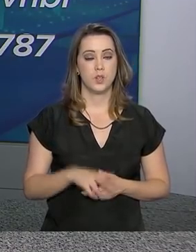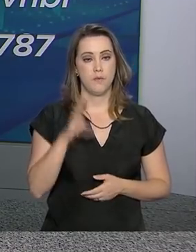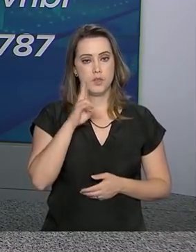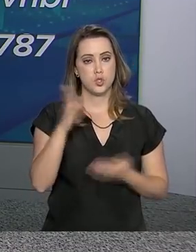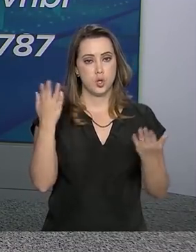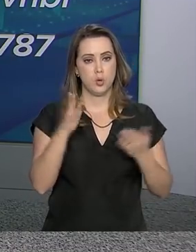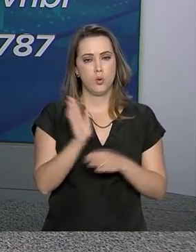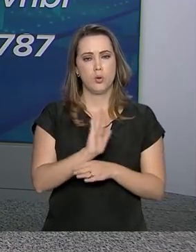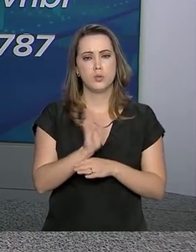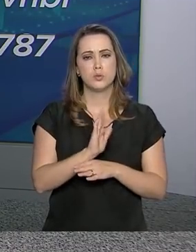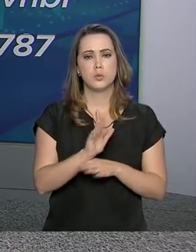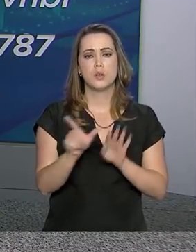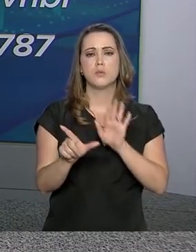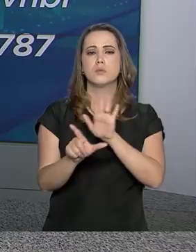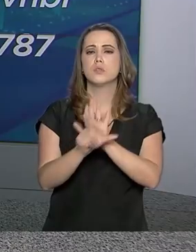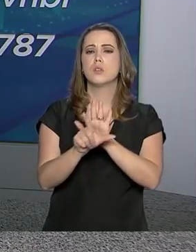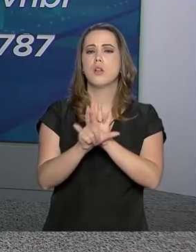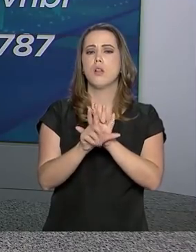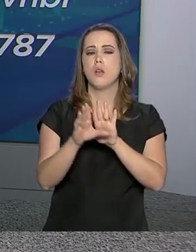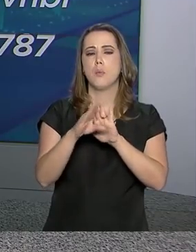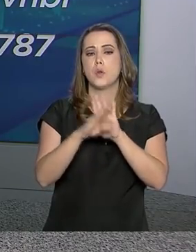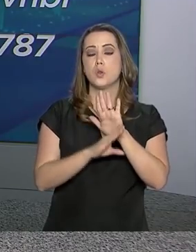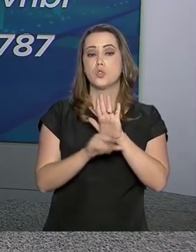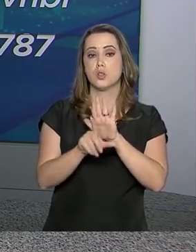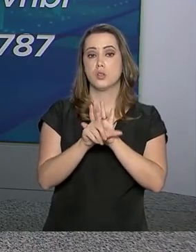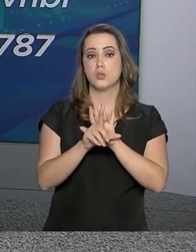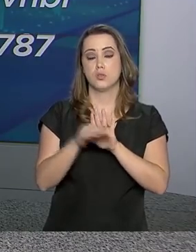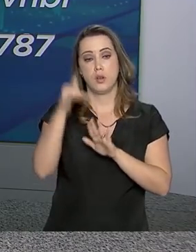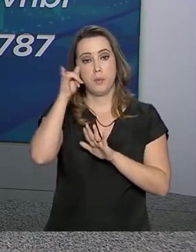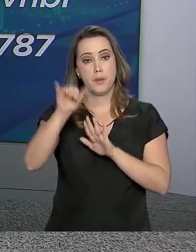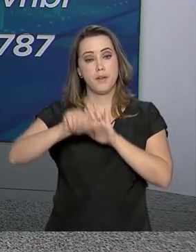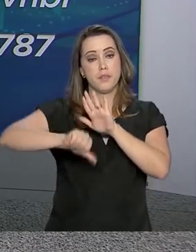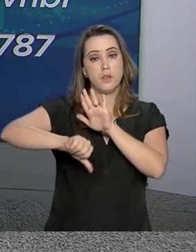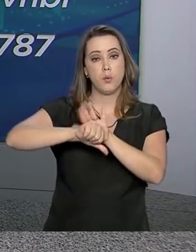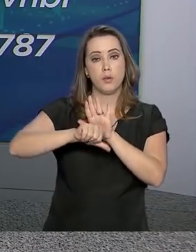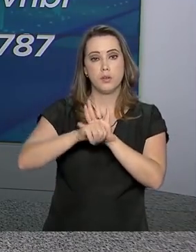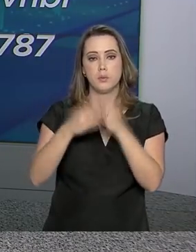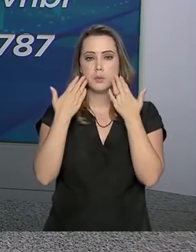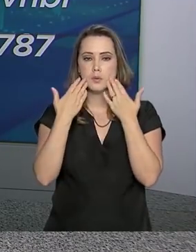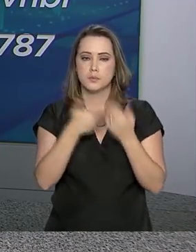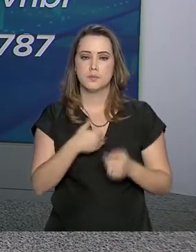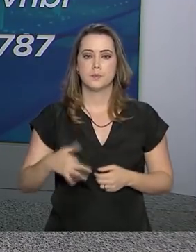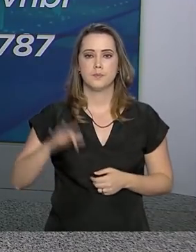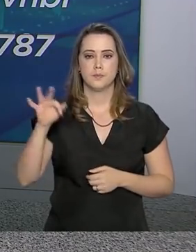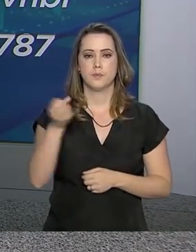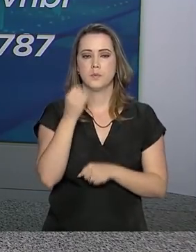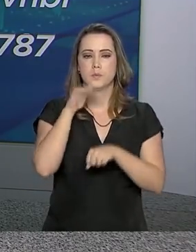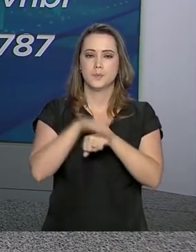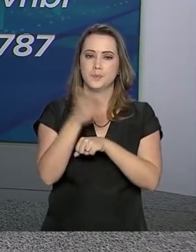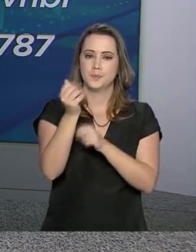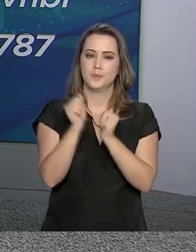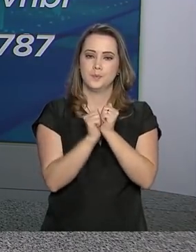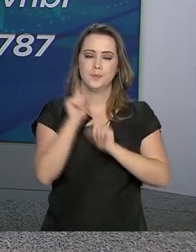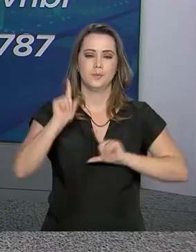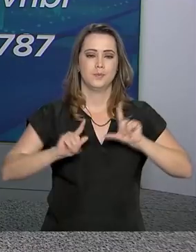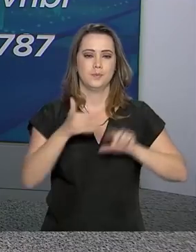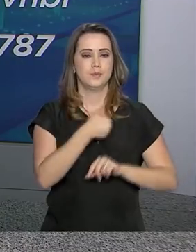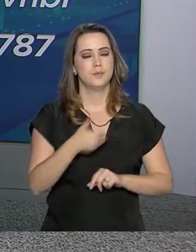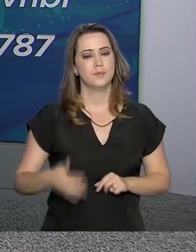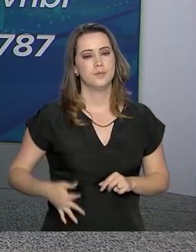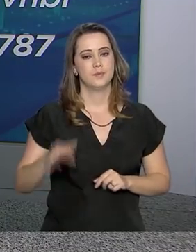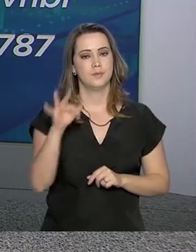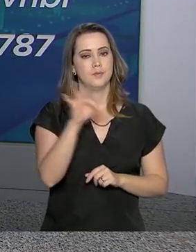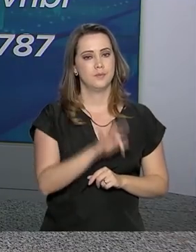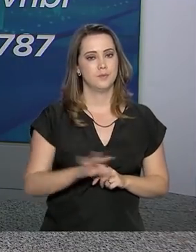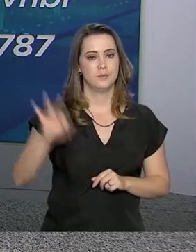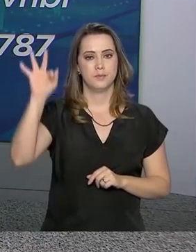Acompanhe agora um vídeo sobre o projeto de lei anticrime apresentado hoje pelo Governo Federal. Uma boa noite para você e continue com a